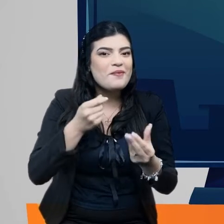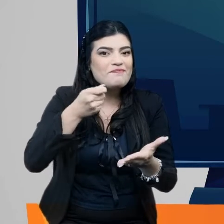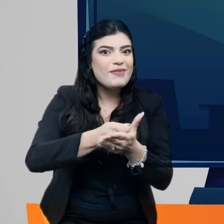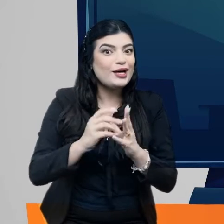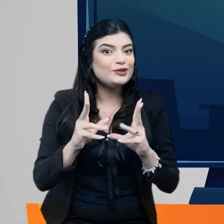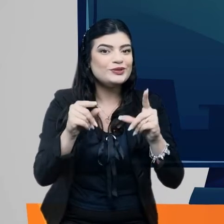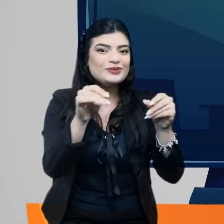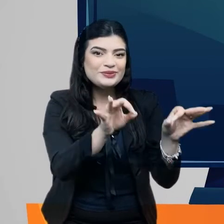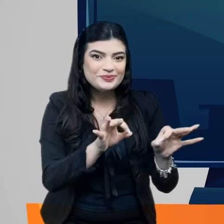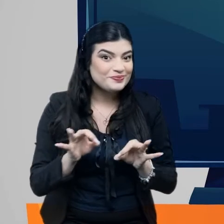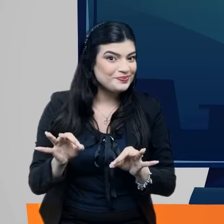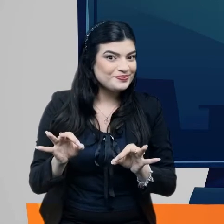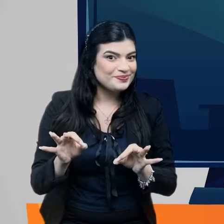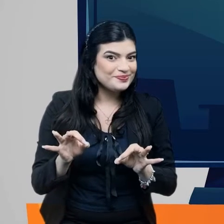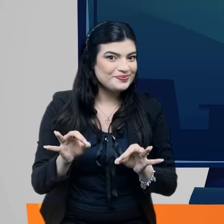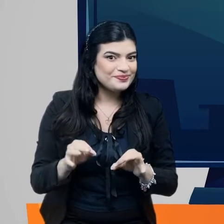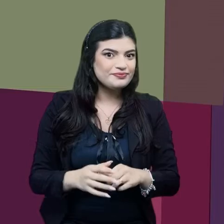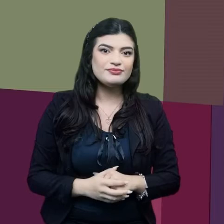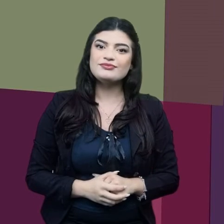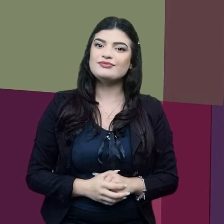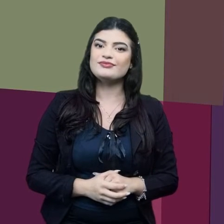que possa pagar tudo direitinho?